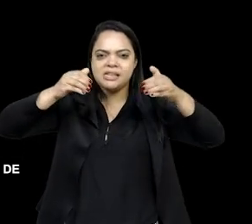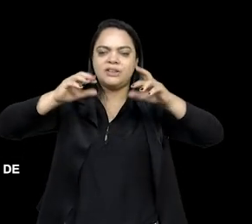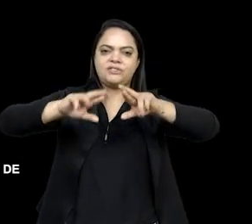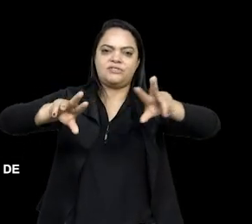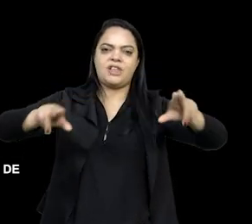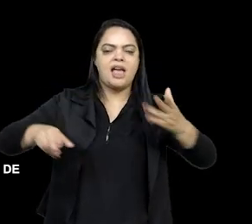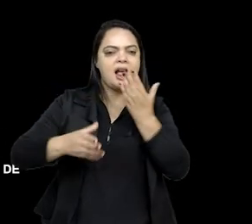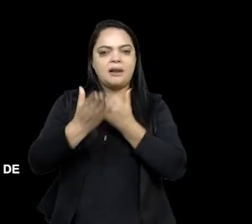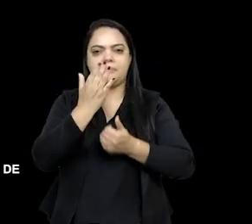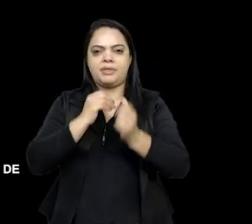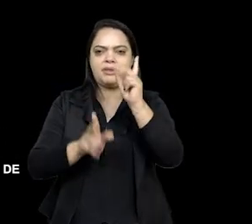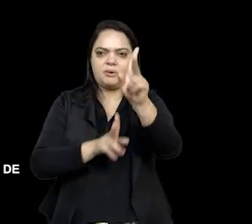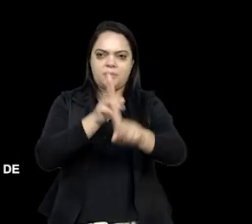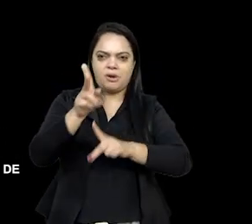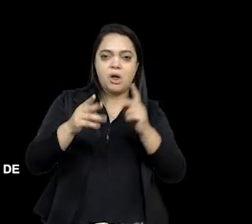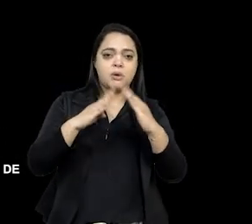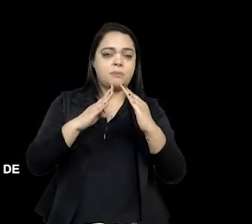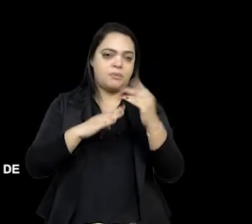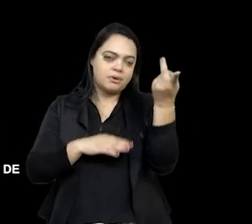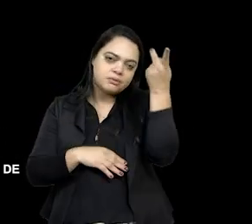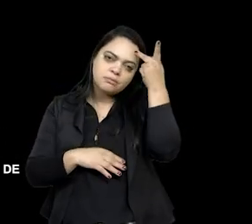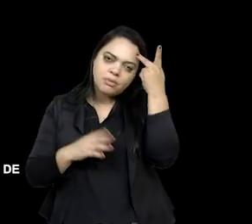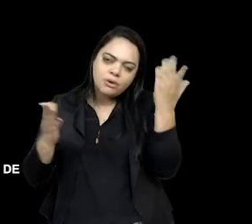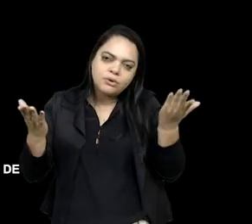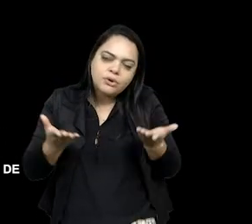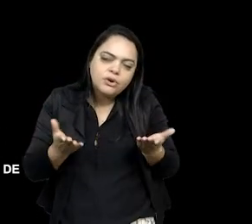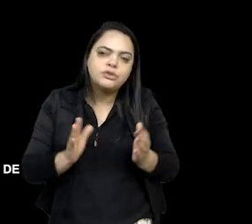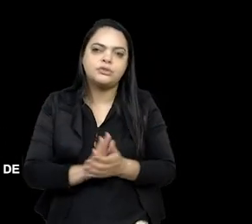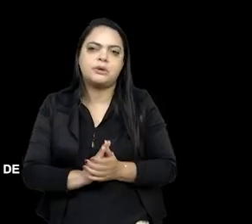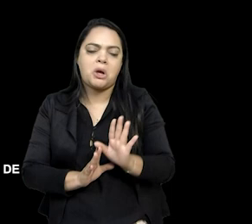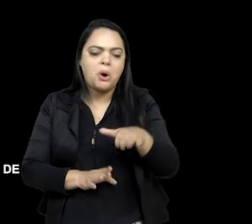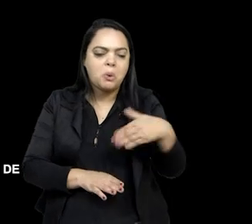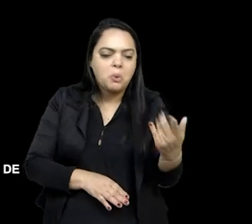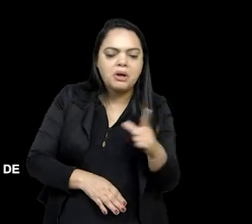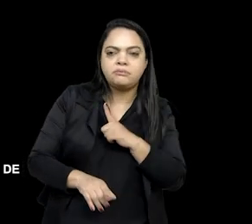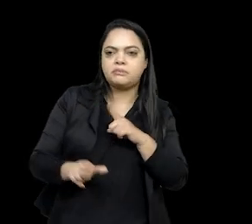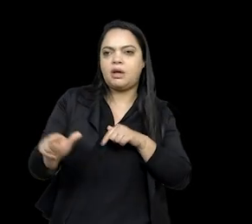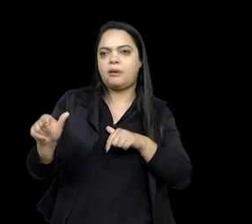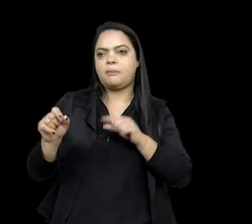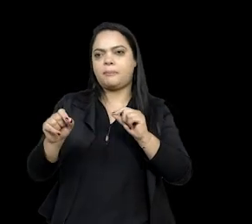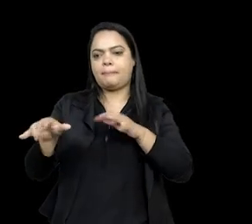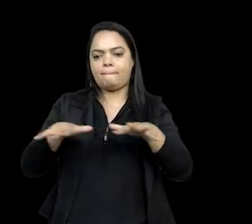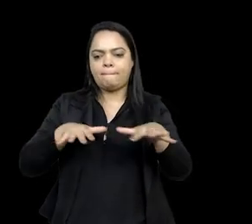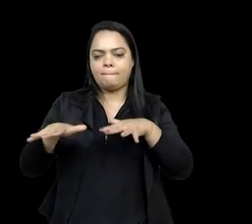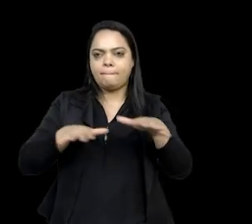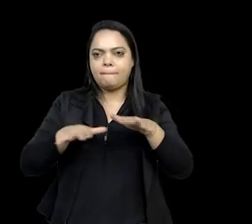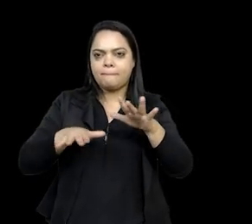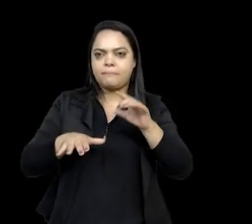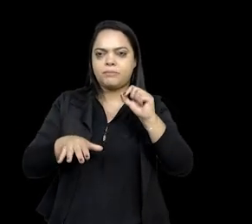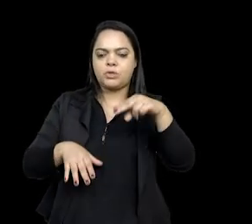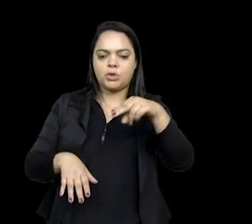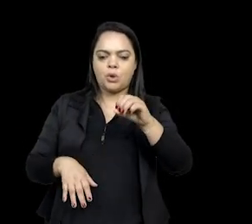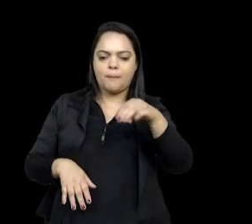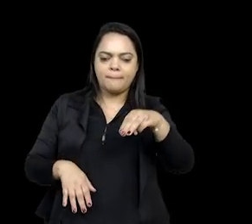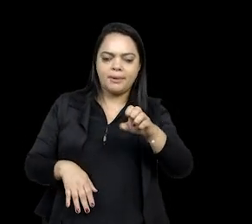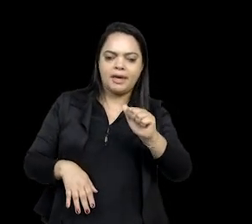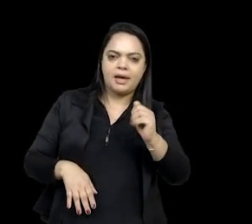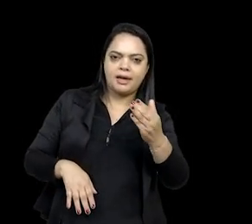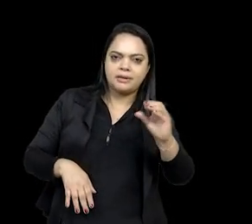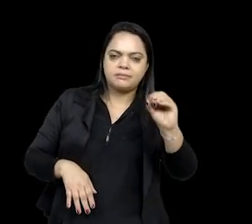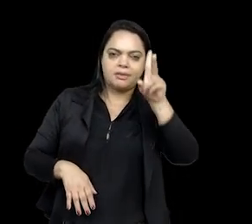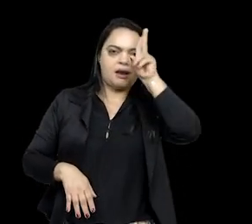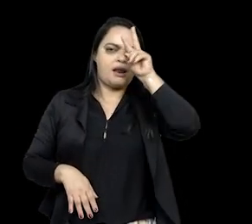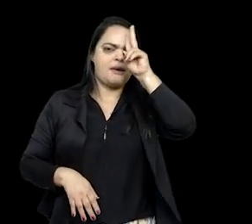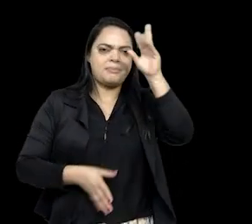a população que mora em São Paulo hoje. Então, quando, acho que quando tem esse movimento de nomeação, muitas vezes ele remete a um